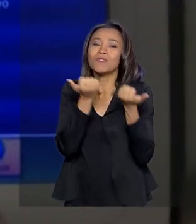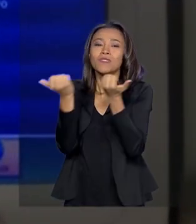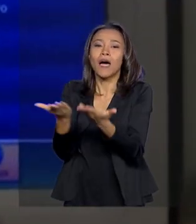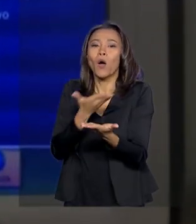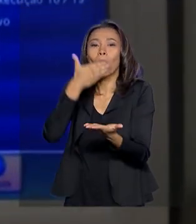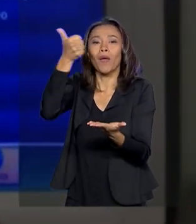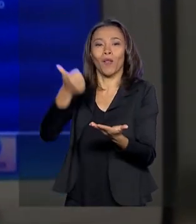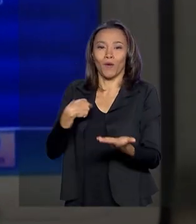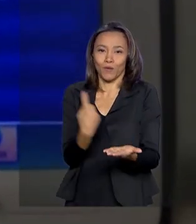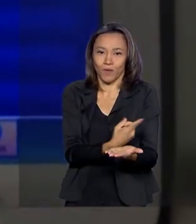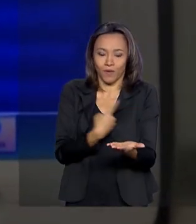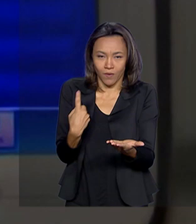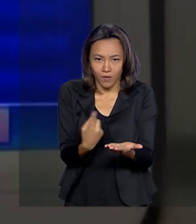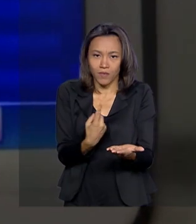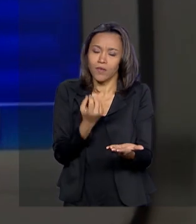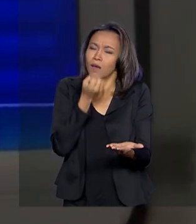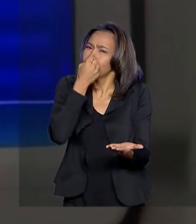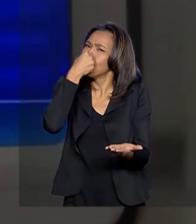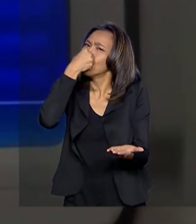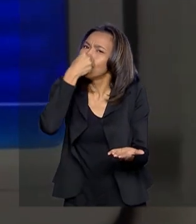bom tê-los de volta.